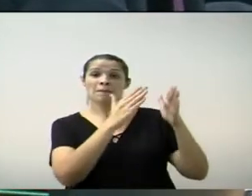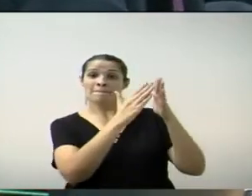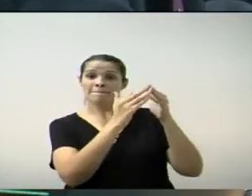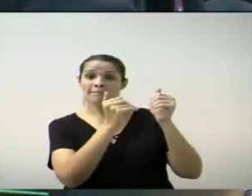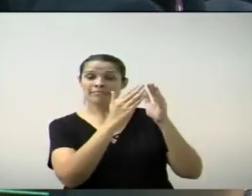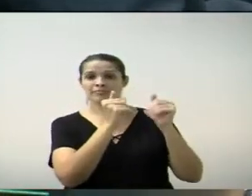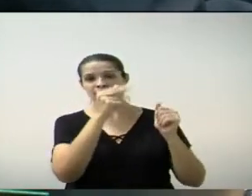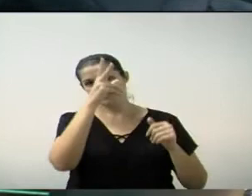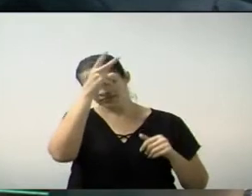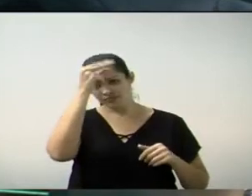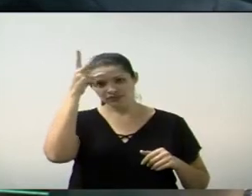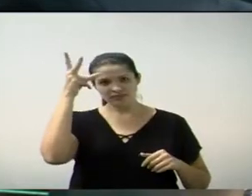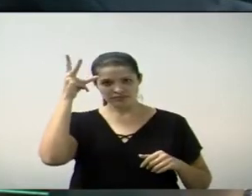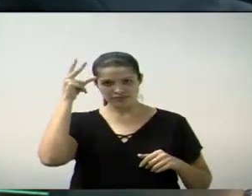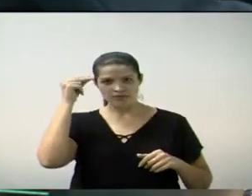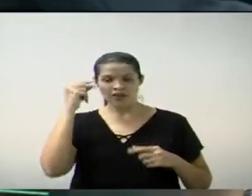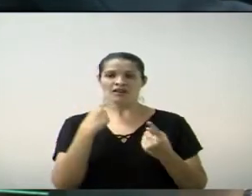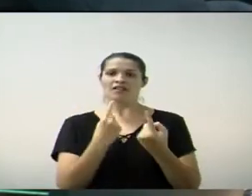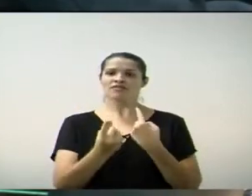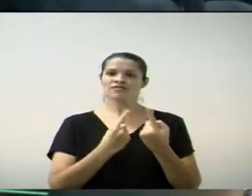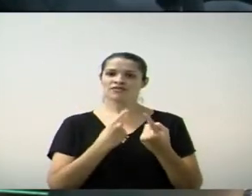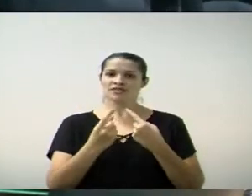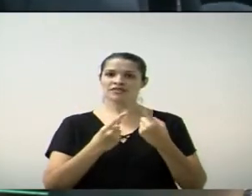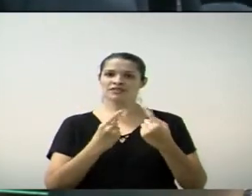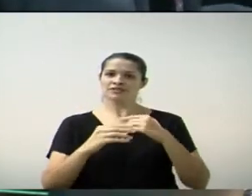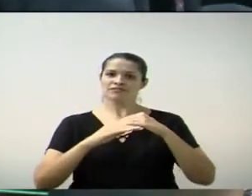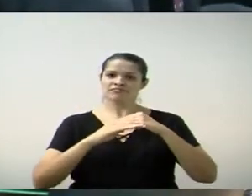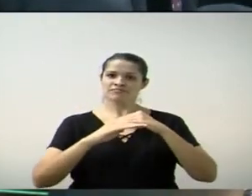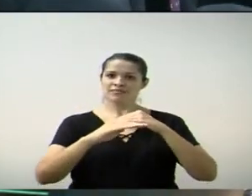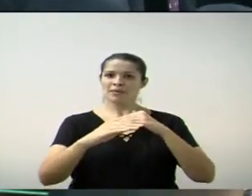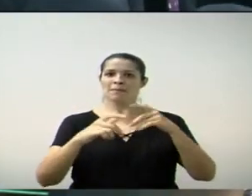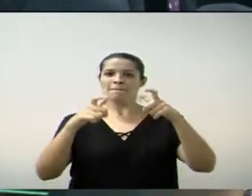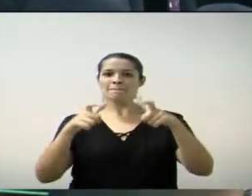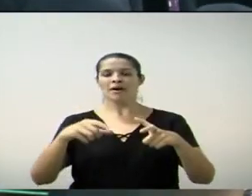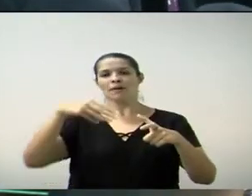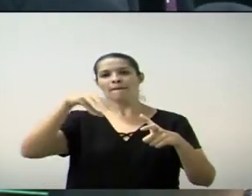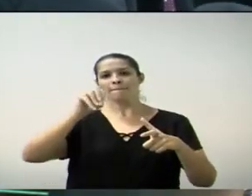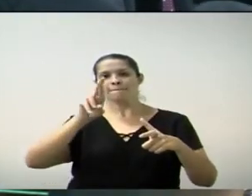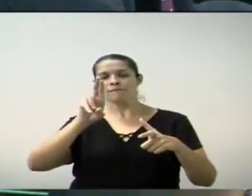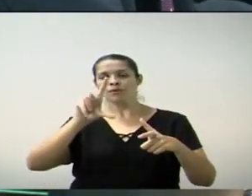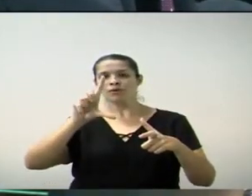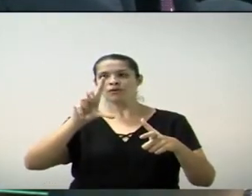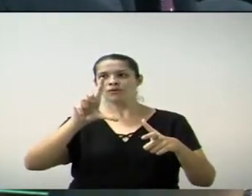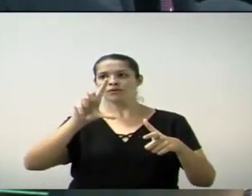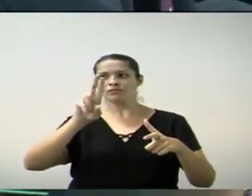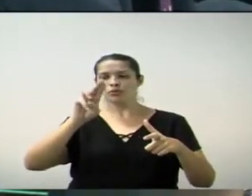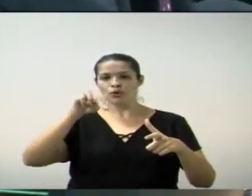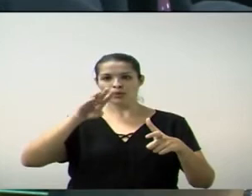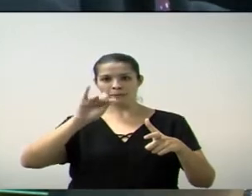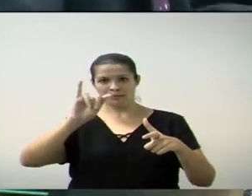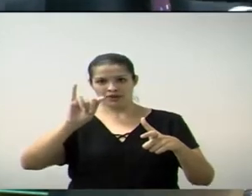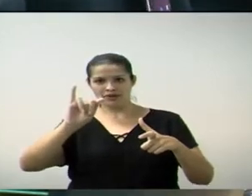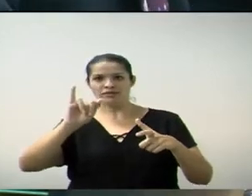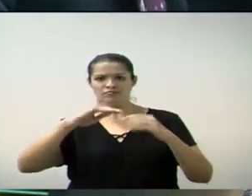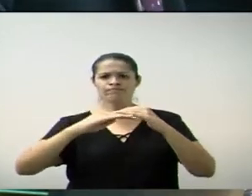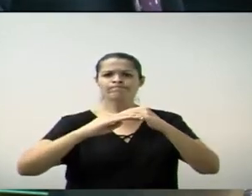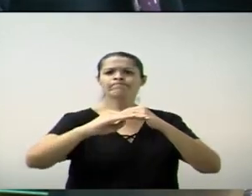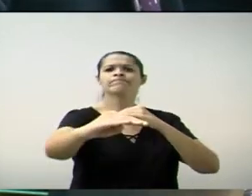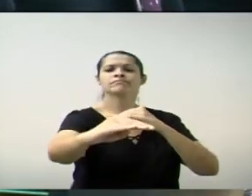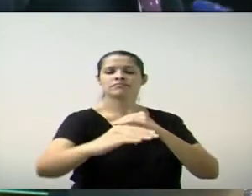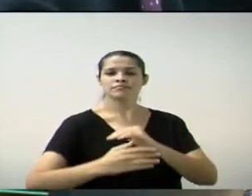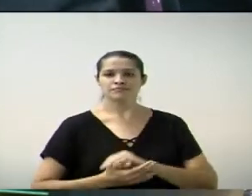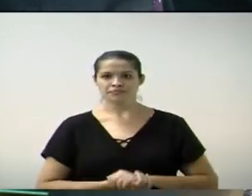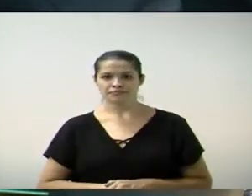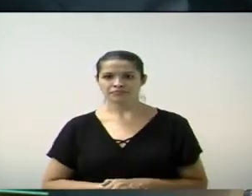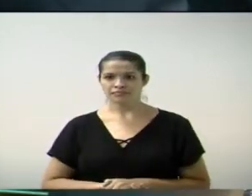continuação da avenida José Lozano Araújo com a rua Argel Piva, no bairro Morumbi. De número 92, vereador Duca